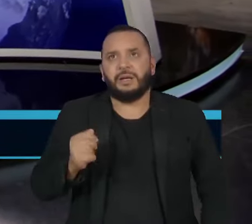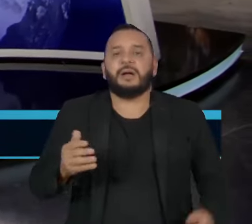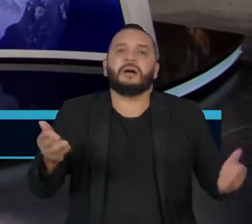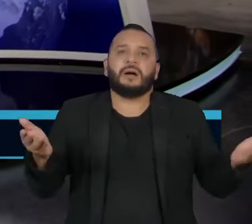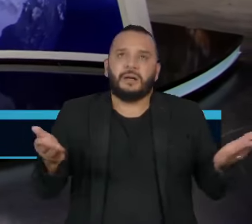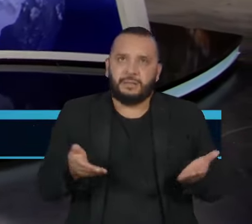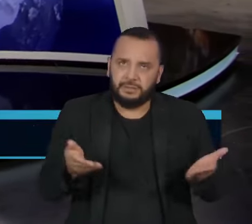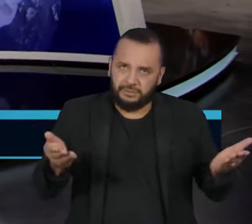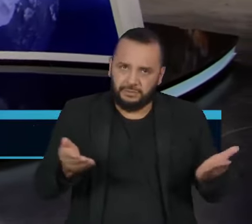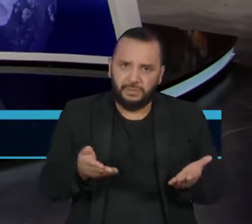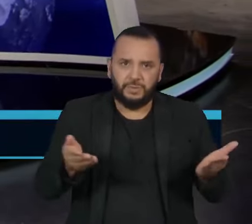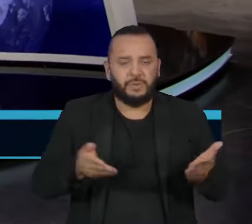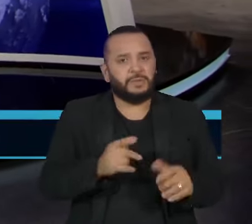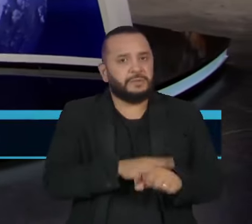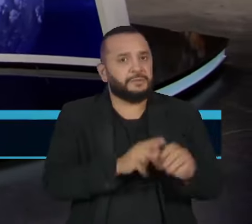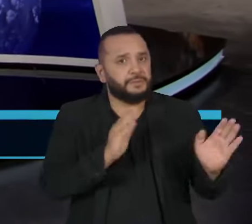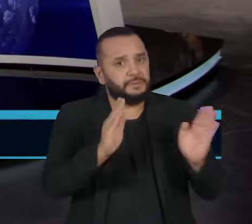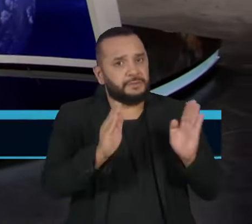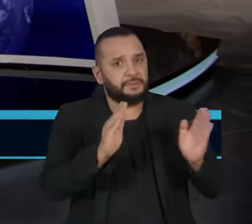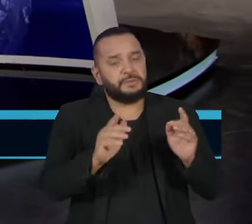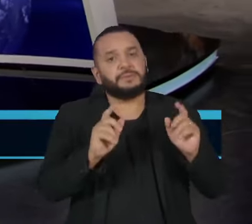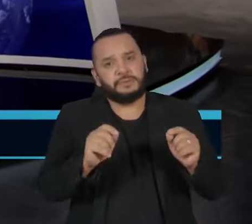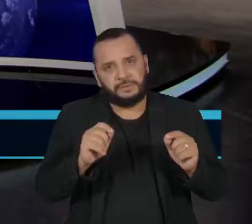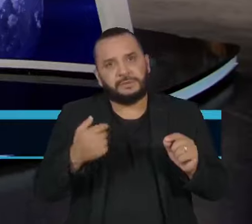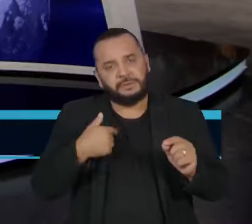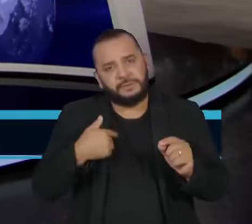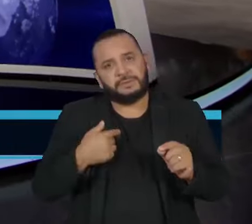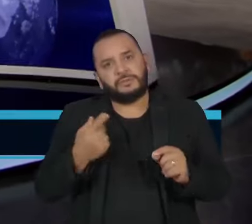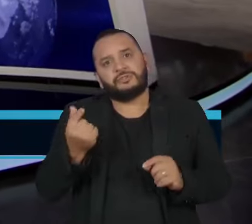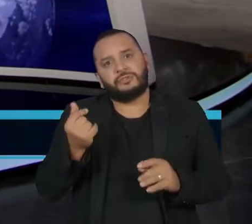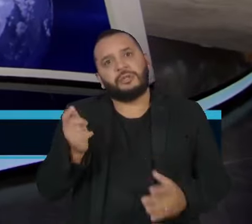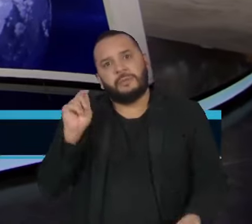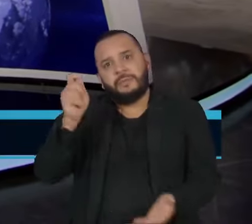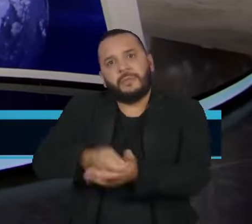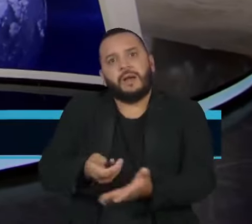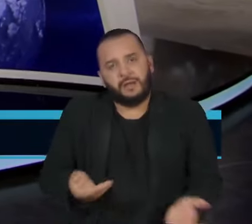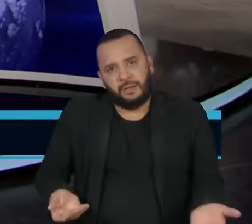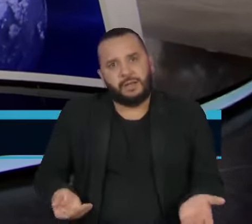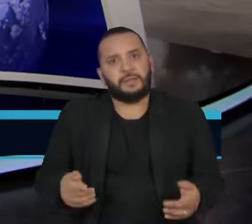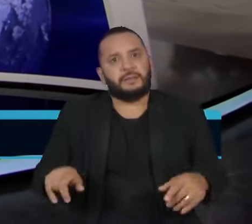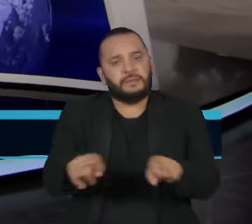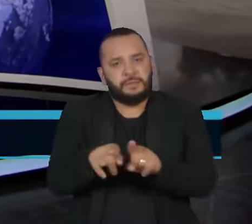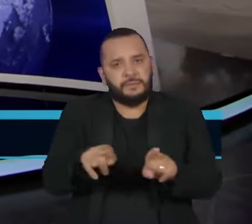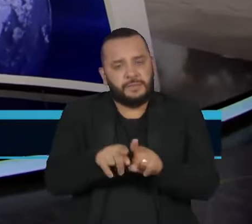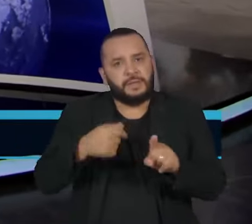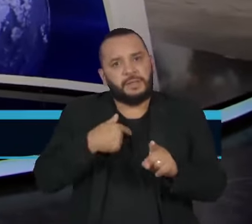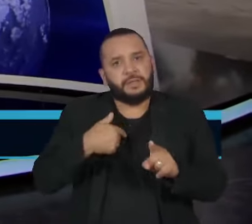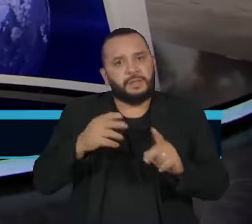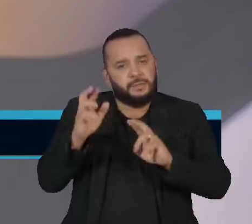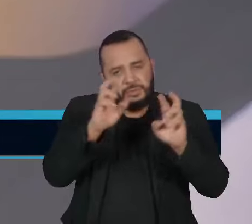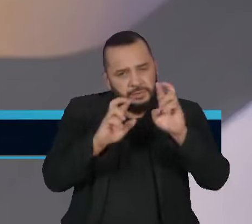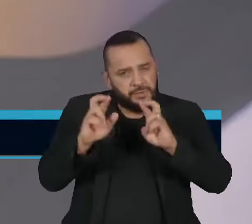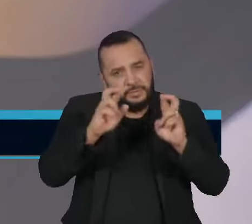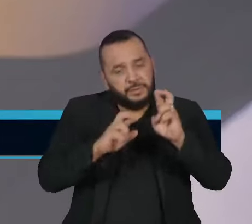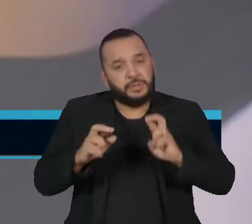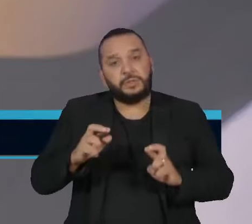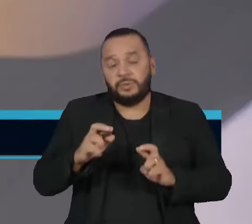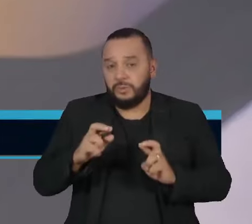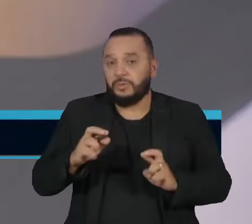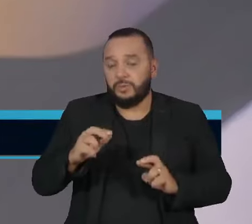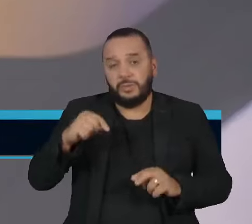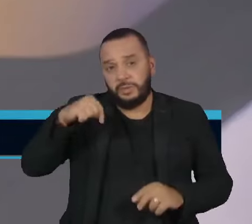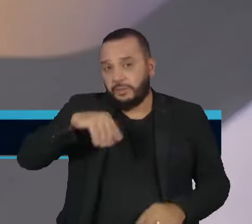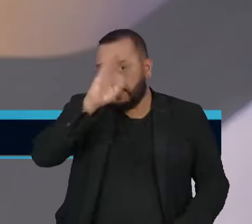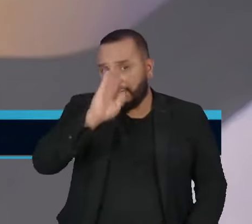e entra-se numa fase de execução dessa decisão e monitoramento do Estado brasileiro para saber se ele vai